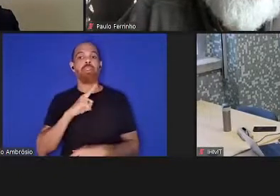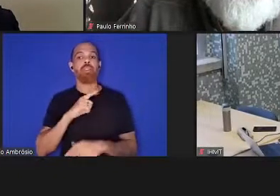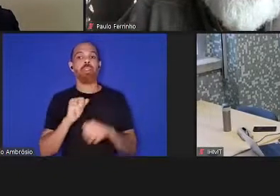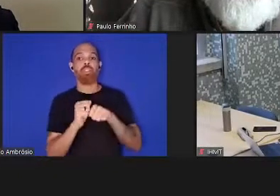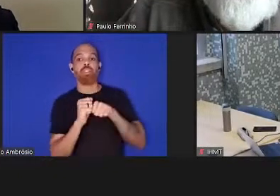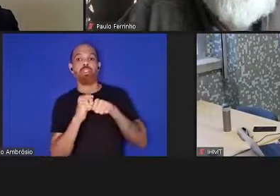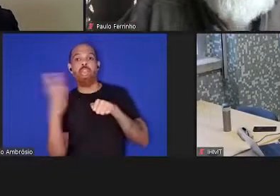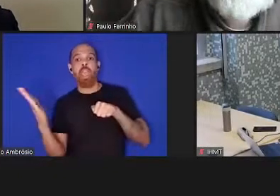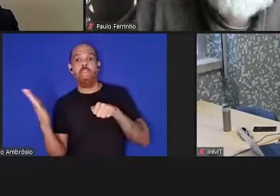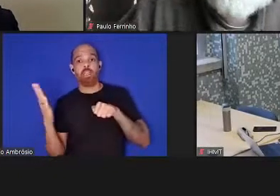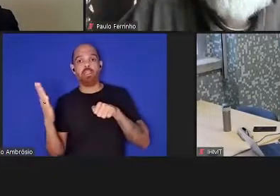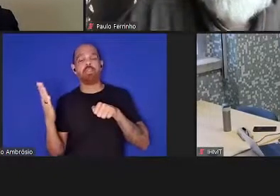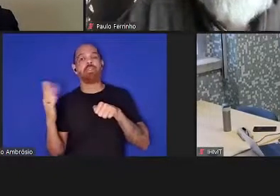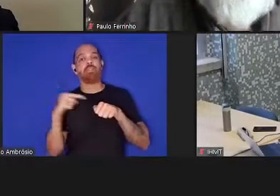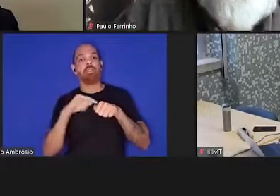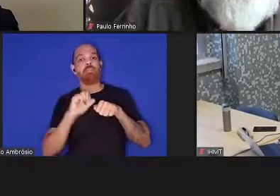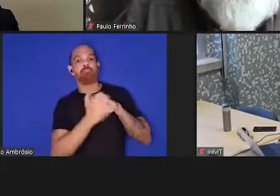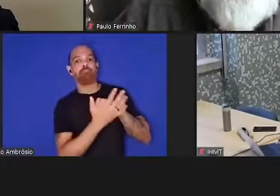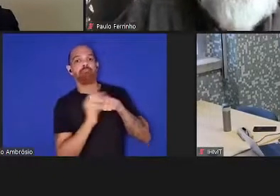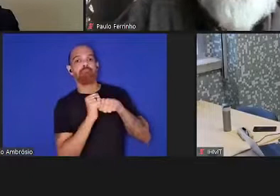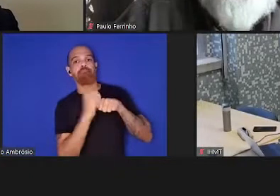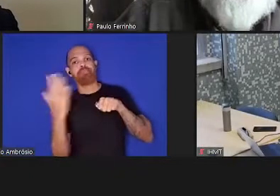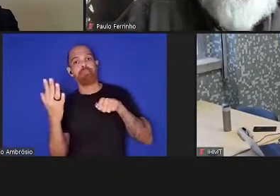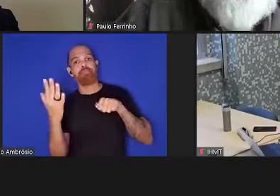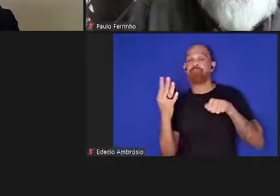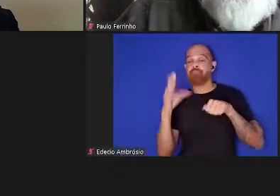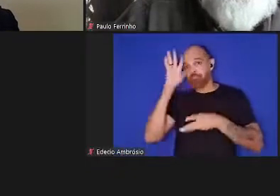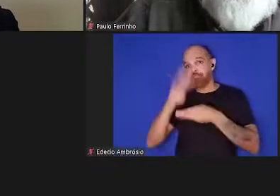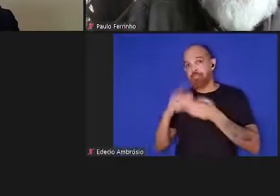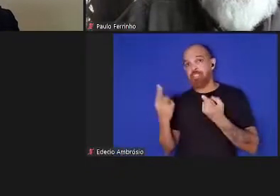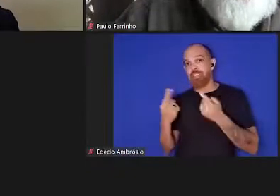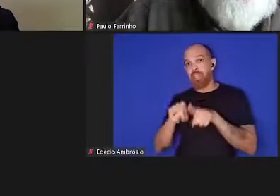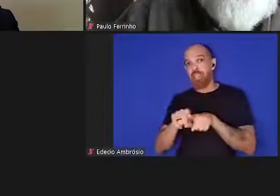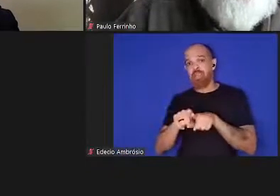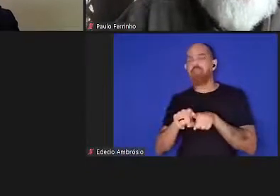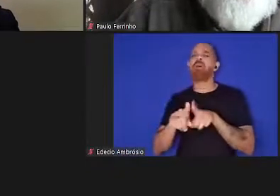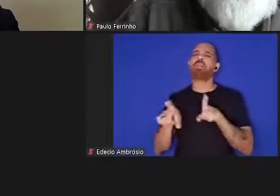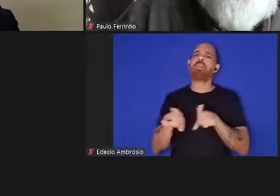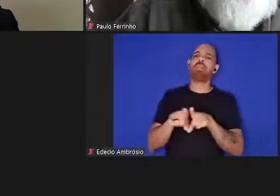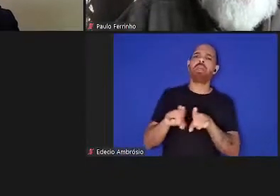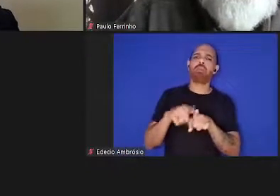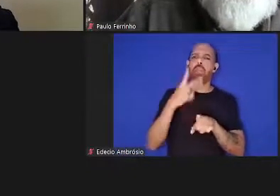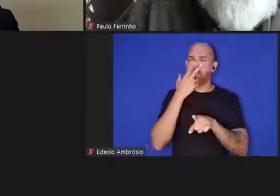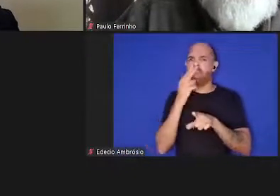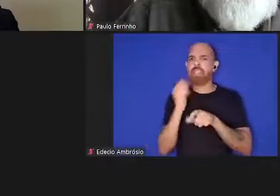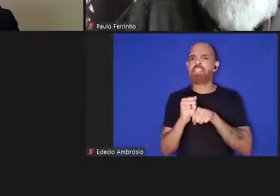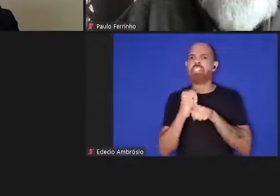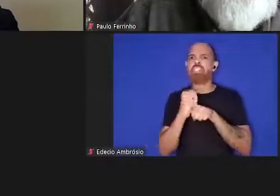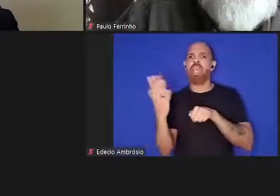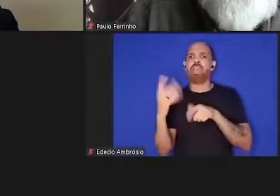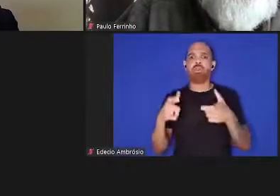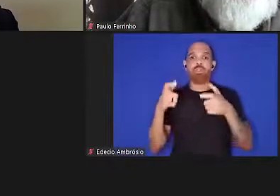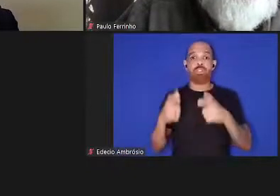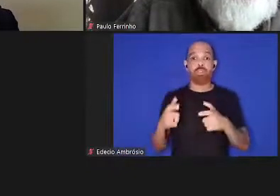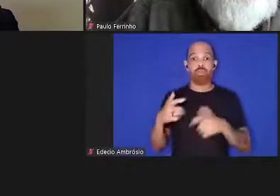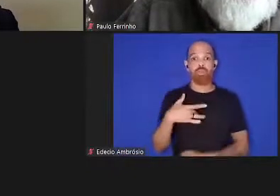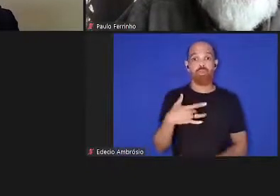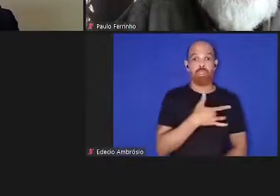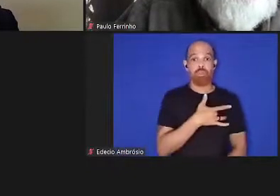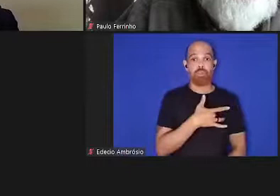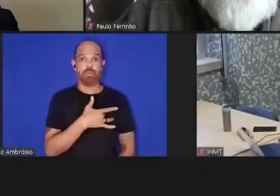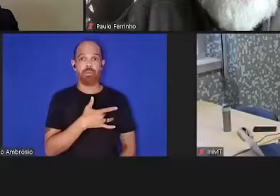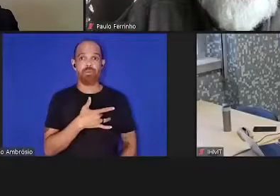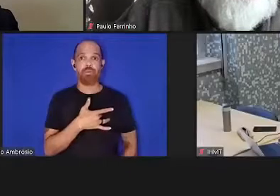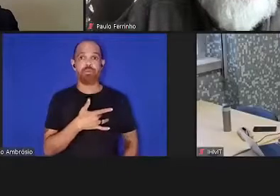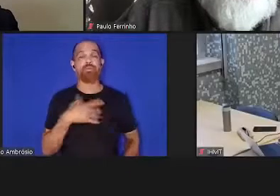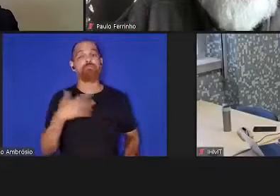pandemia, o que caracteriza a sindemia, e são também externas ao setor saúde. Por